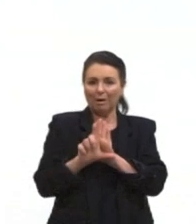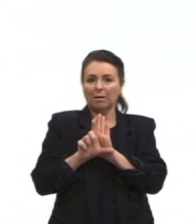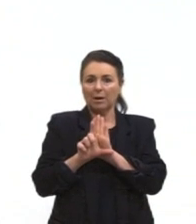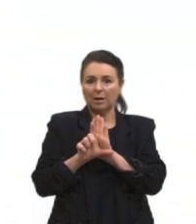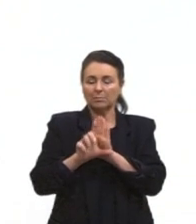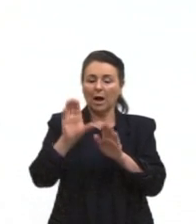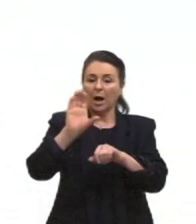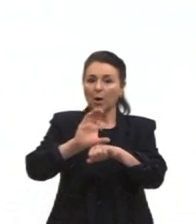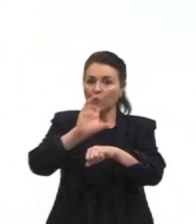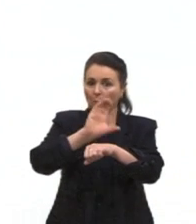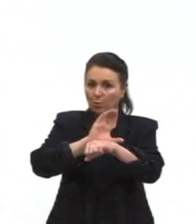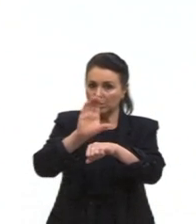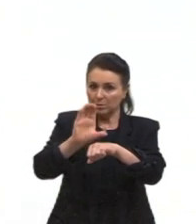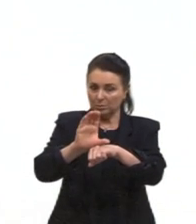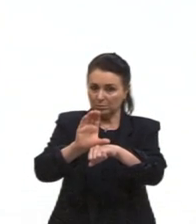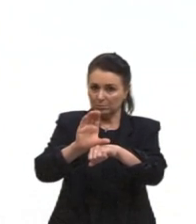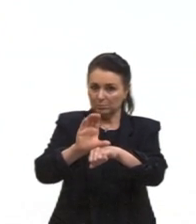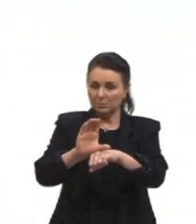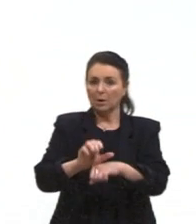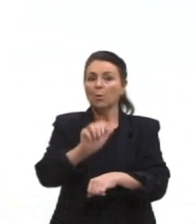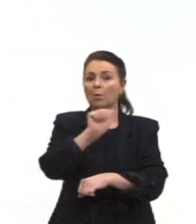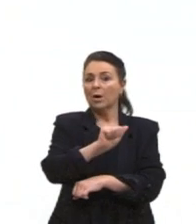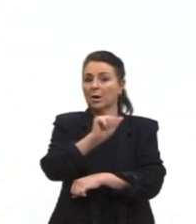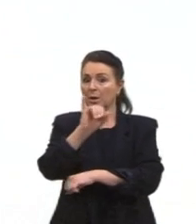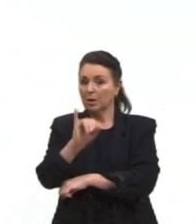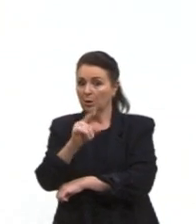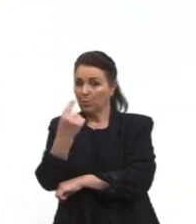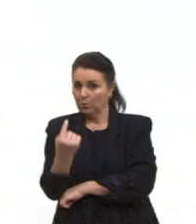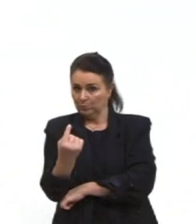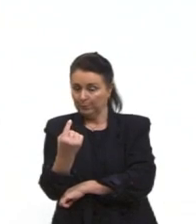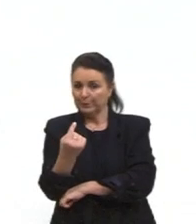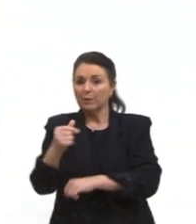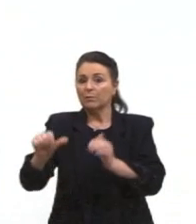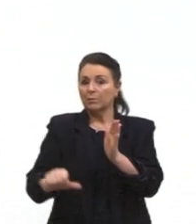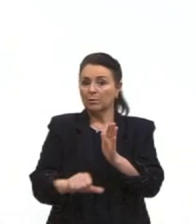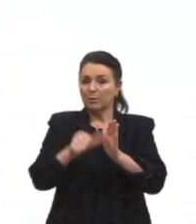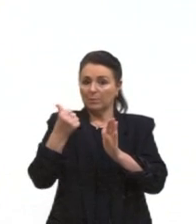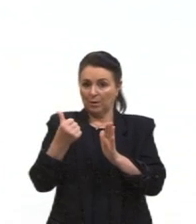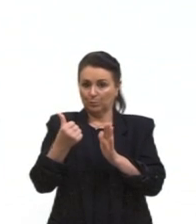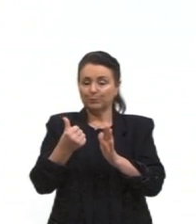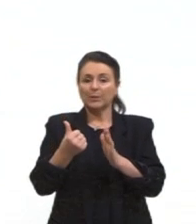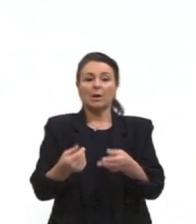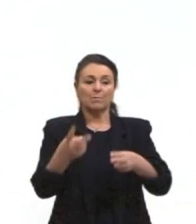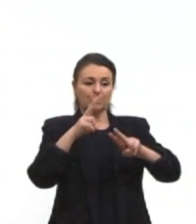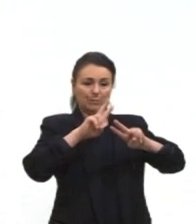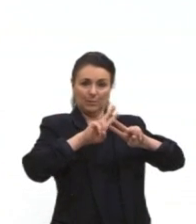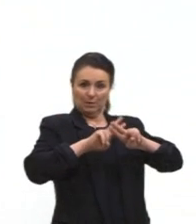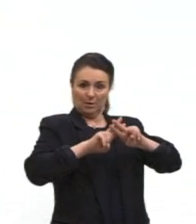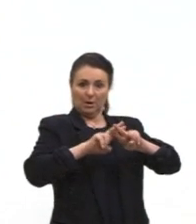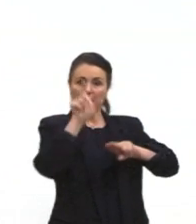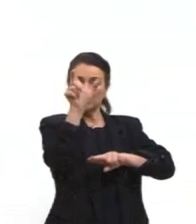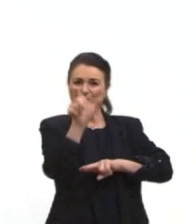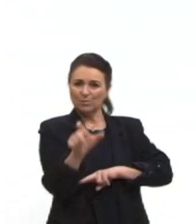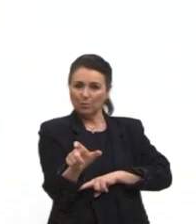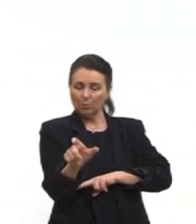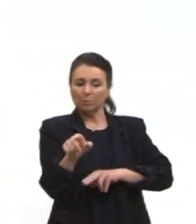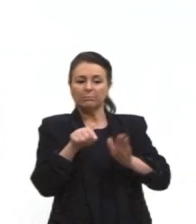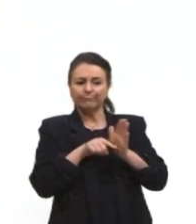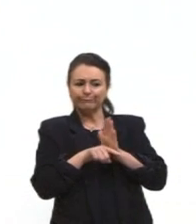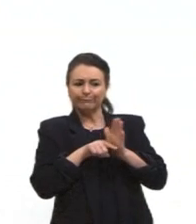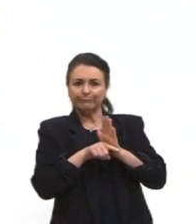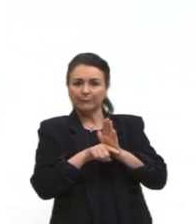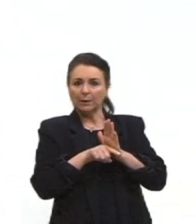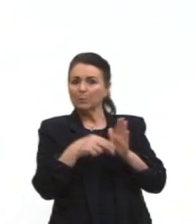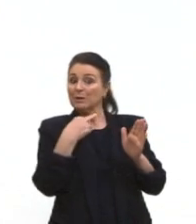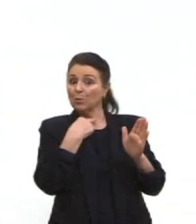a Constituição. O AI-1 foi o primeiro que permitia essas prisões para inquérito, prisões que eram ilegais, você